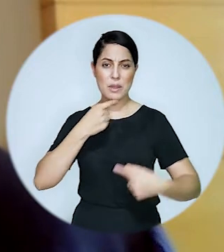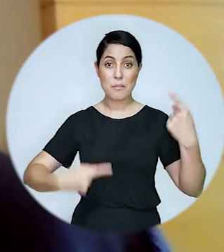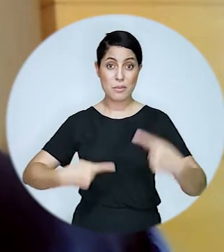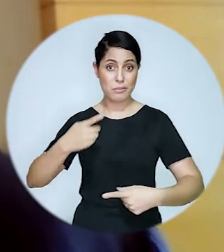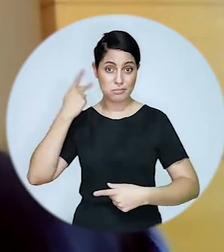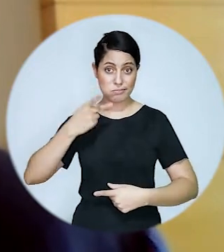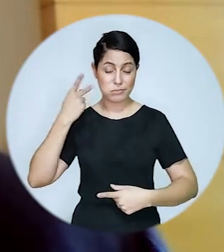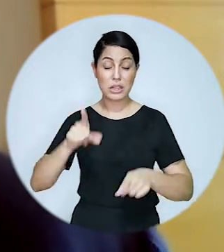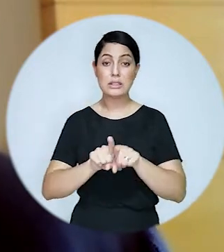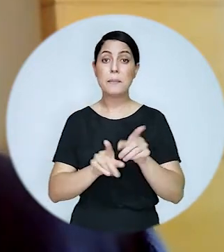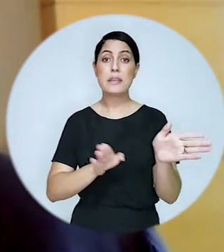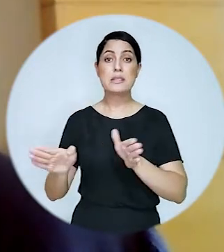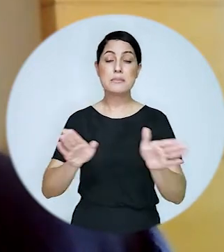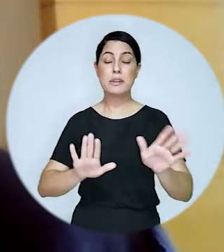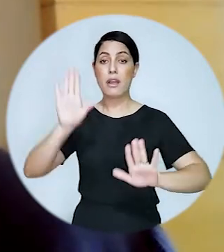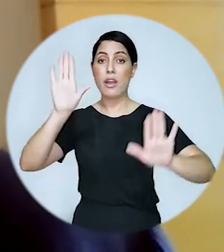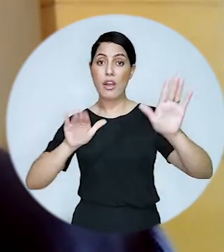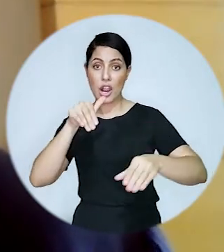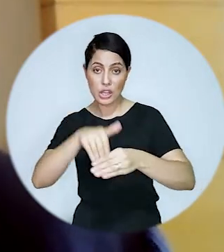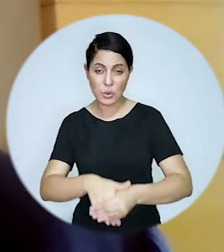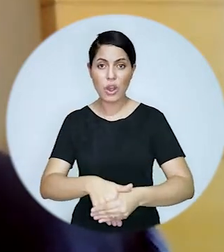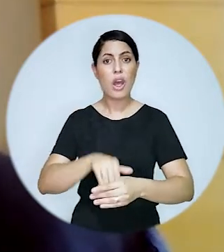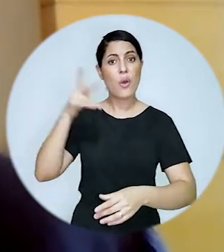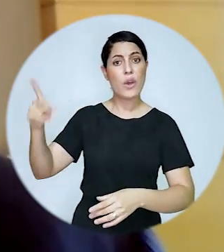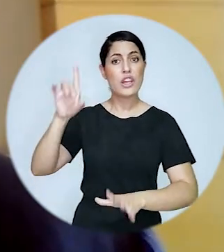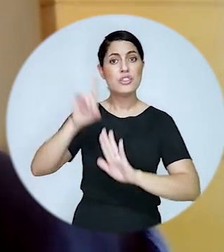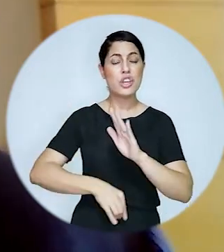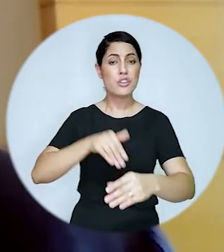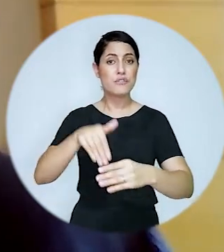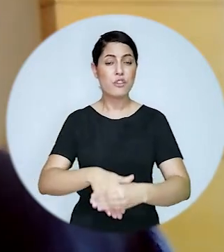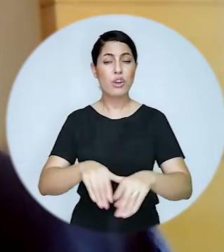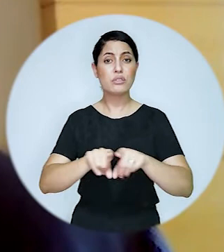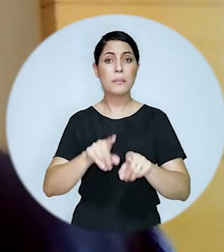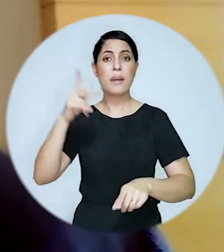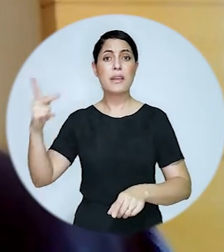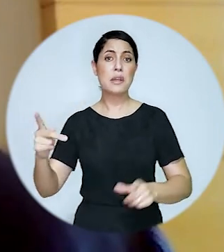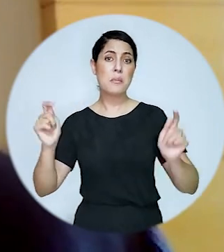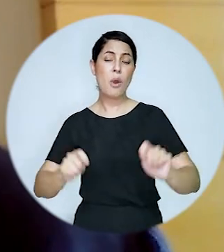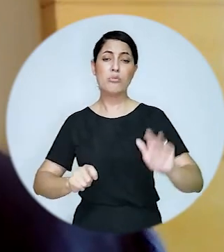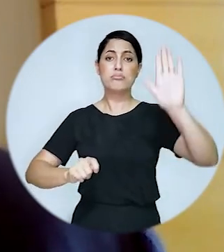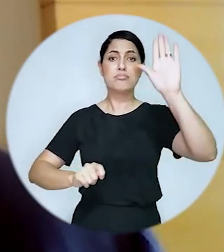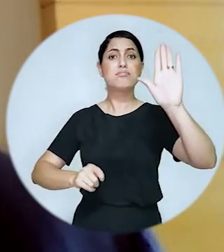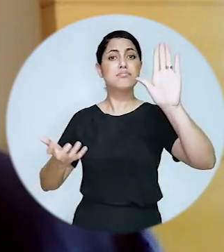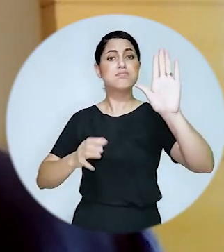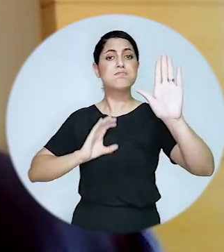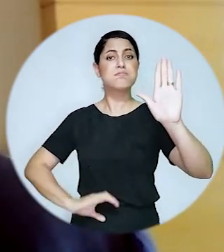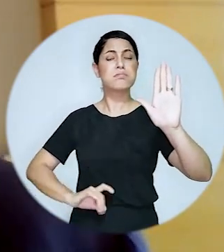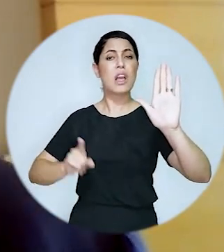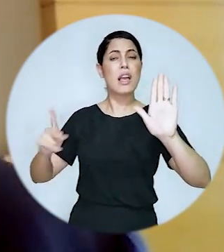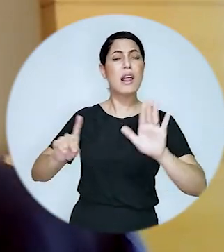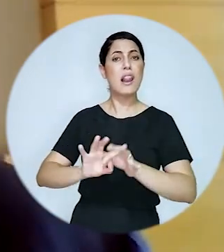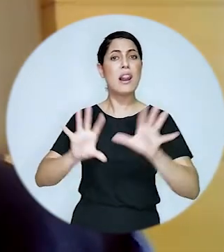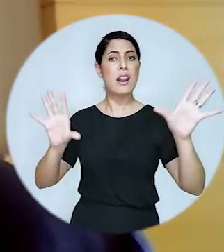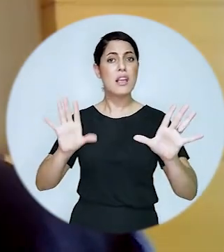políticos a acessibilidade eleitoral para que a pessoa com deficiência possa votar e inclusive postular também a sua própria